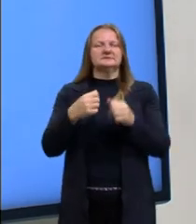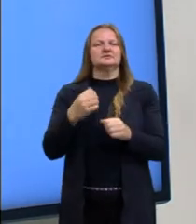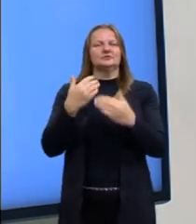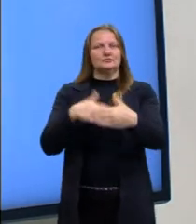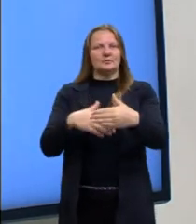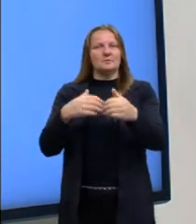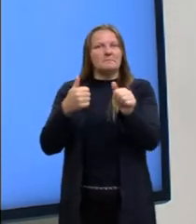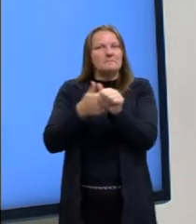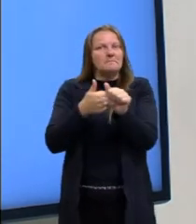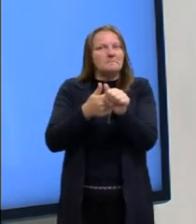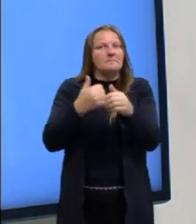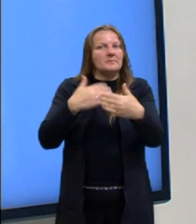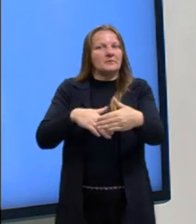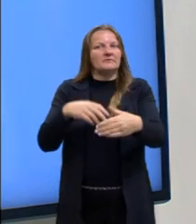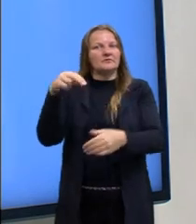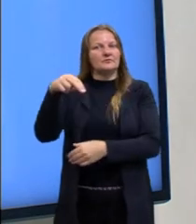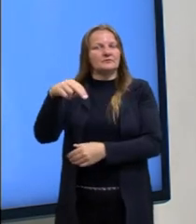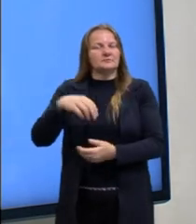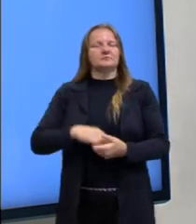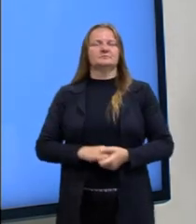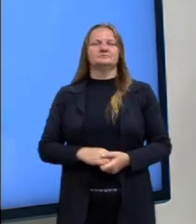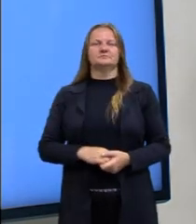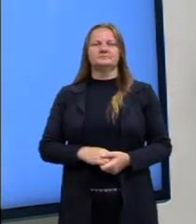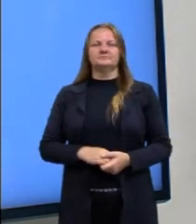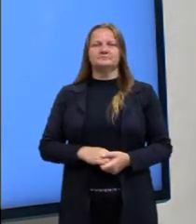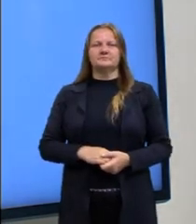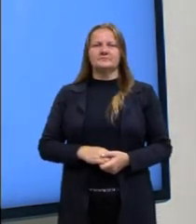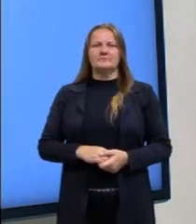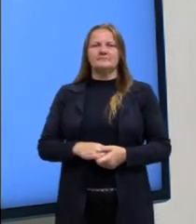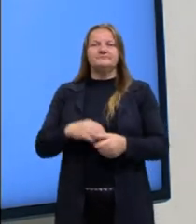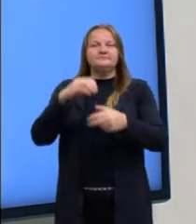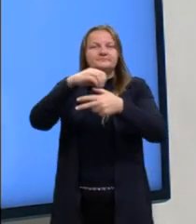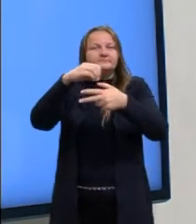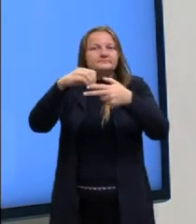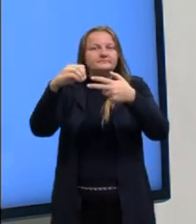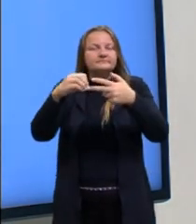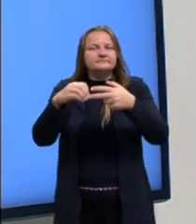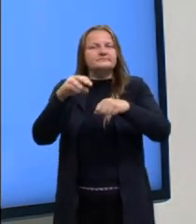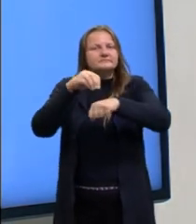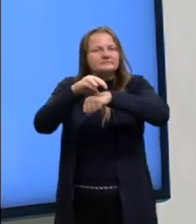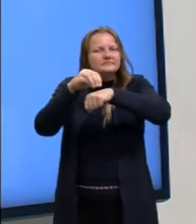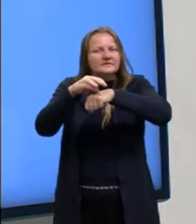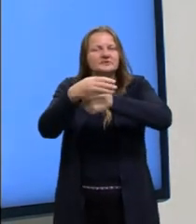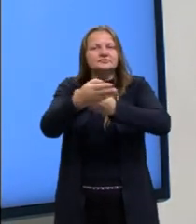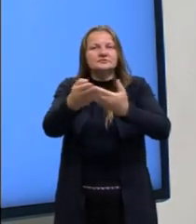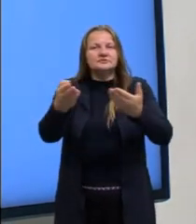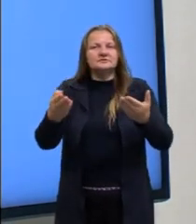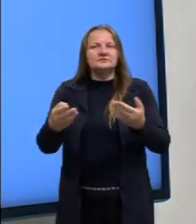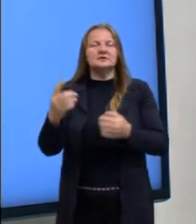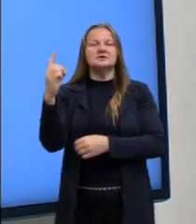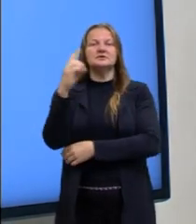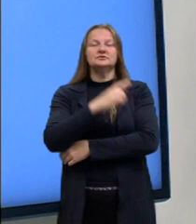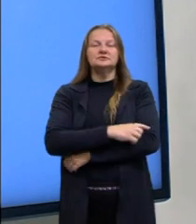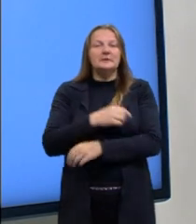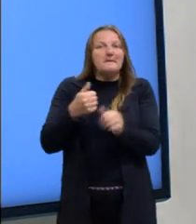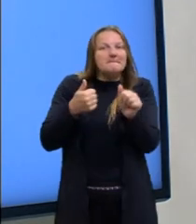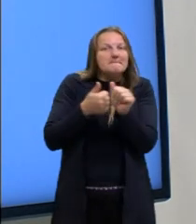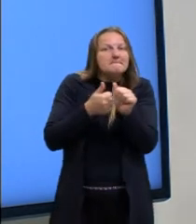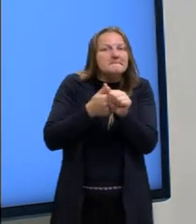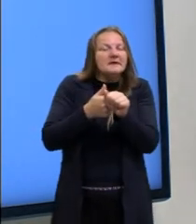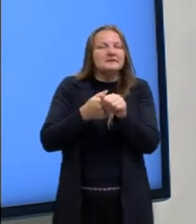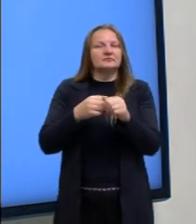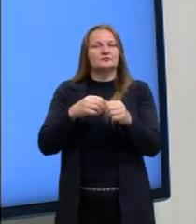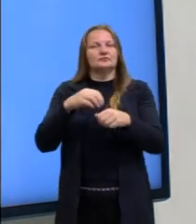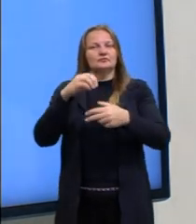já agora em novembro. E falando em Enem, vou dar uma dica para você, né? Nos dias próximos ao